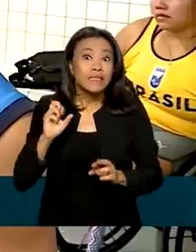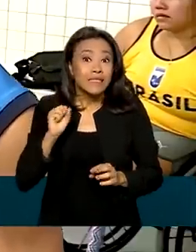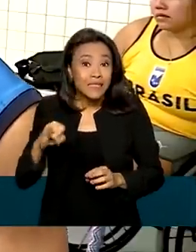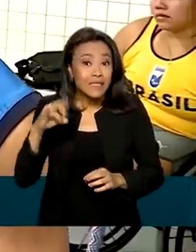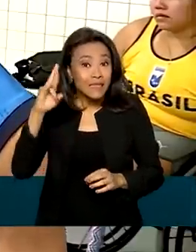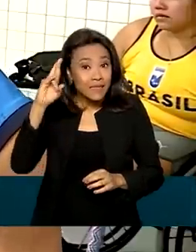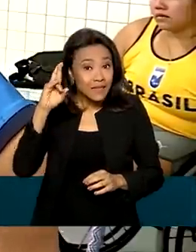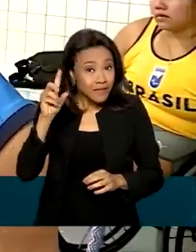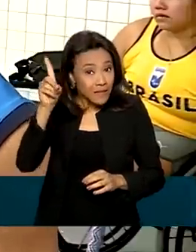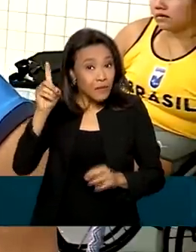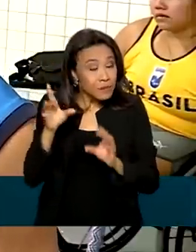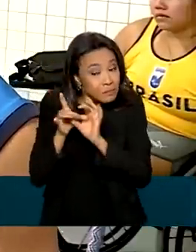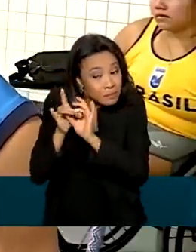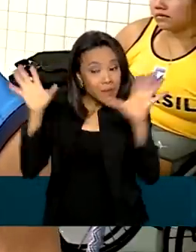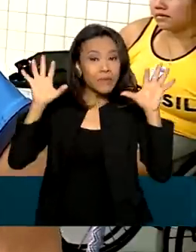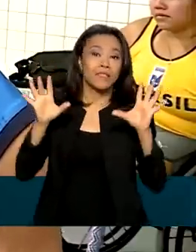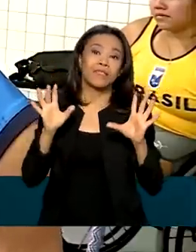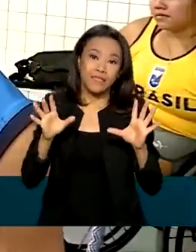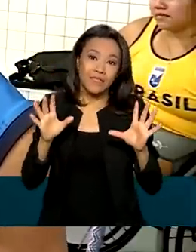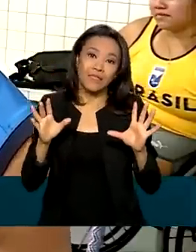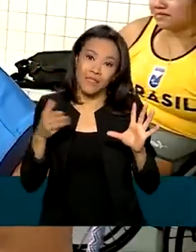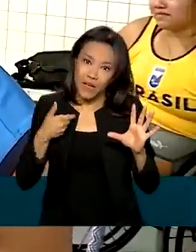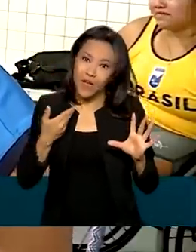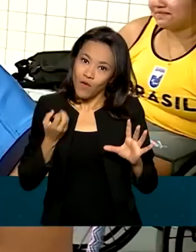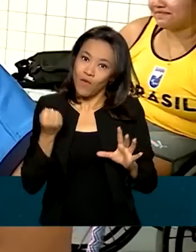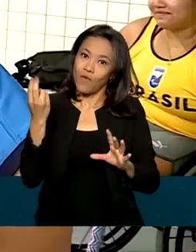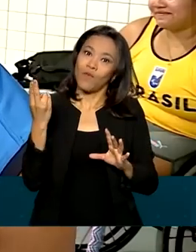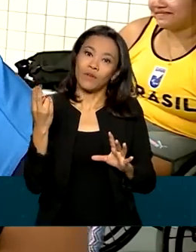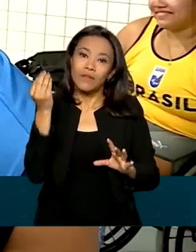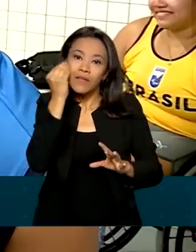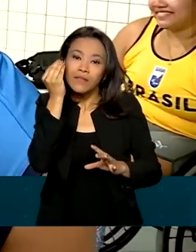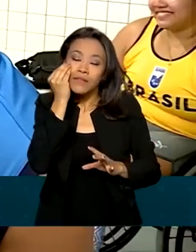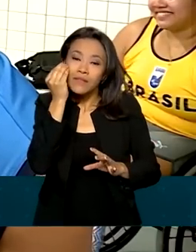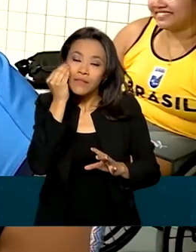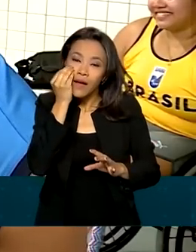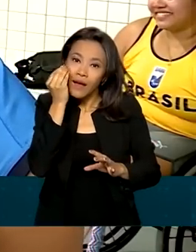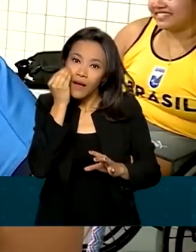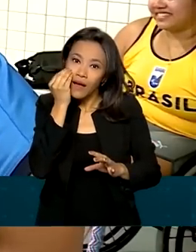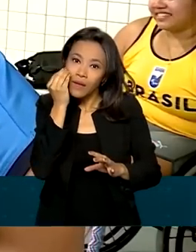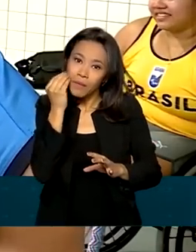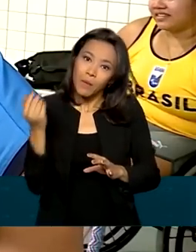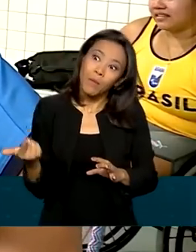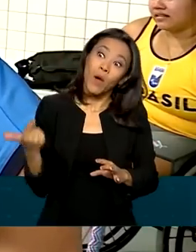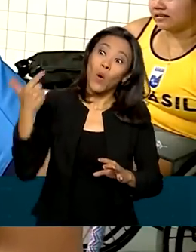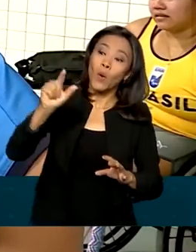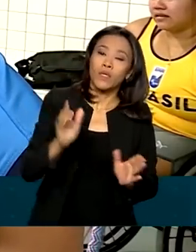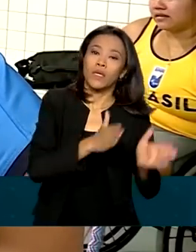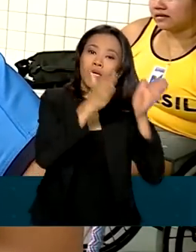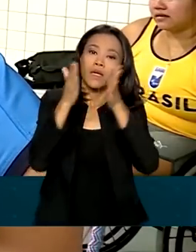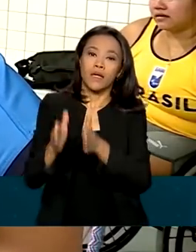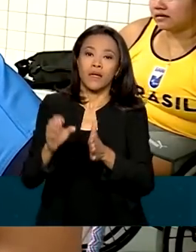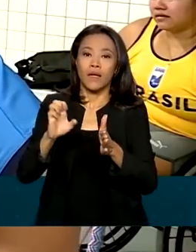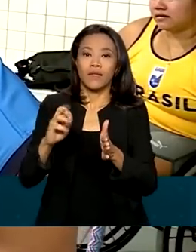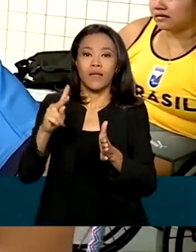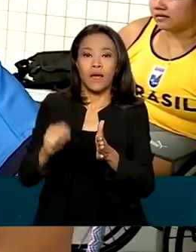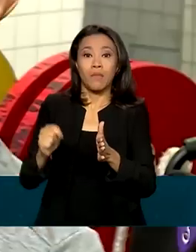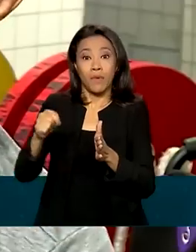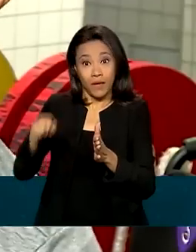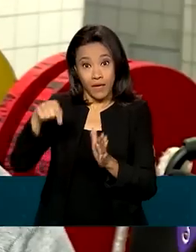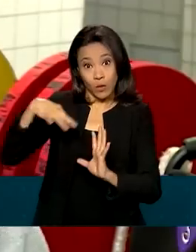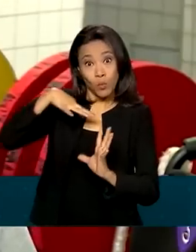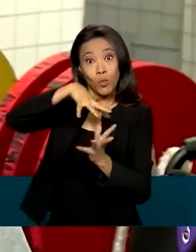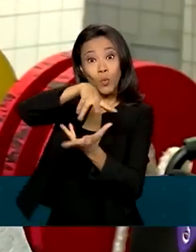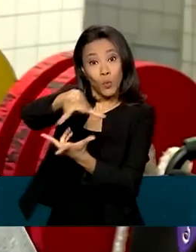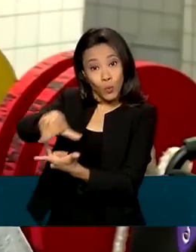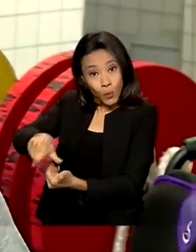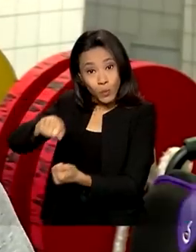ficar entre os top 8, entre os top 10, para mim tentar ir para a próxima etapa, que vai ser a Copa do Mundo, que vai ser em Dubai. A